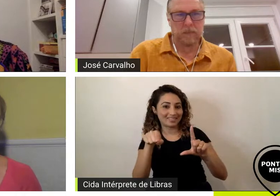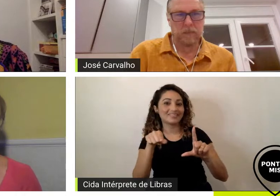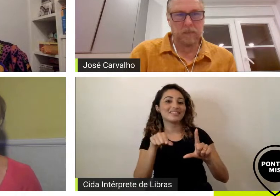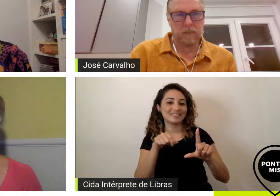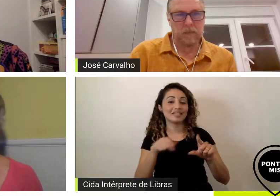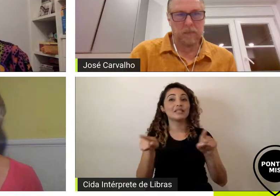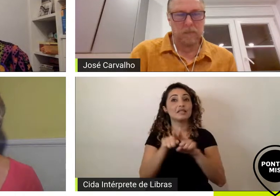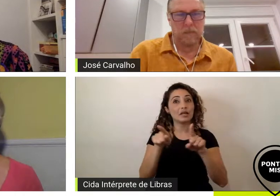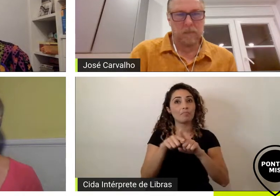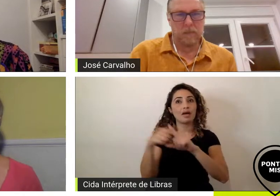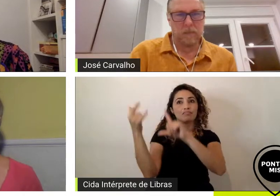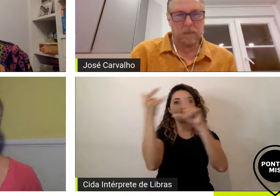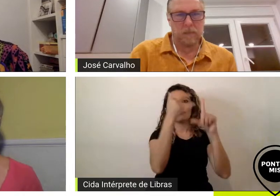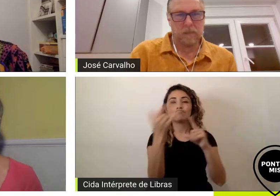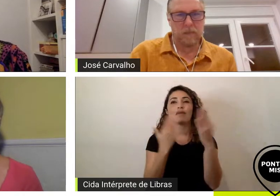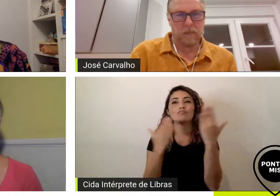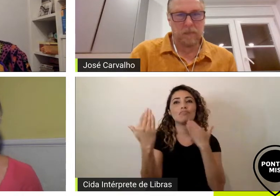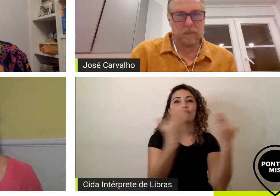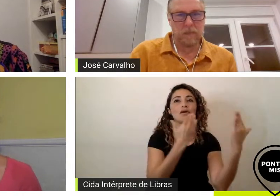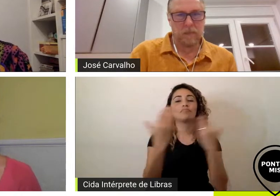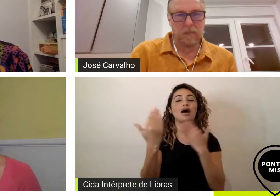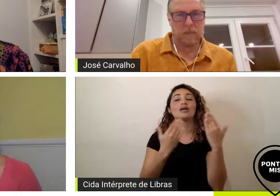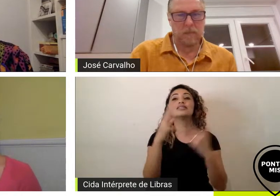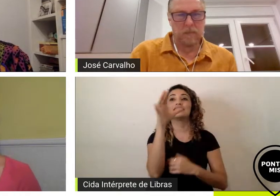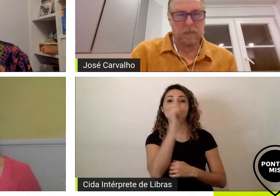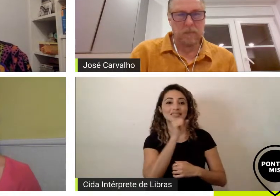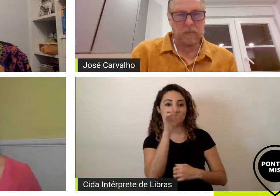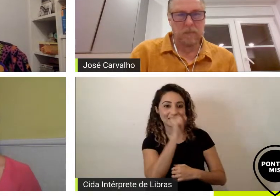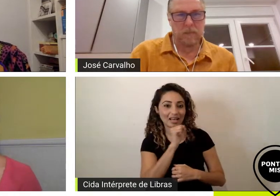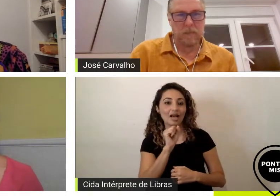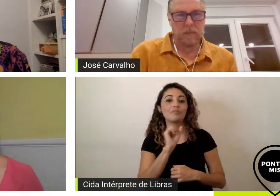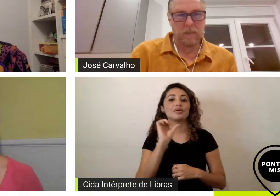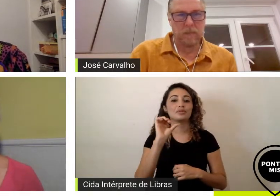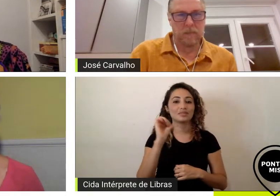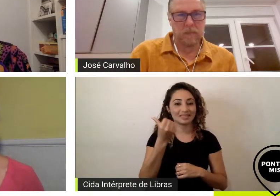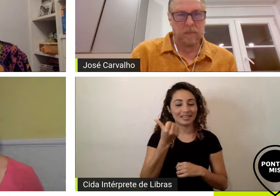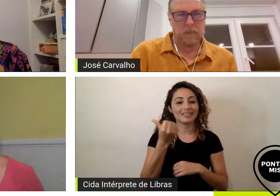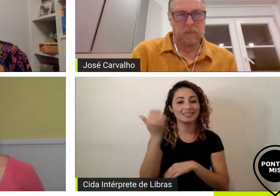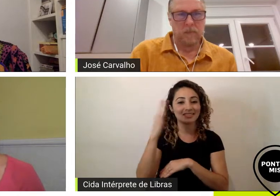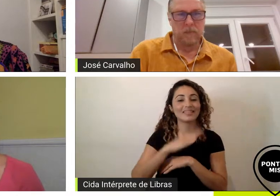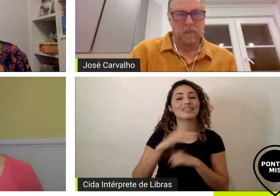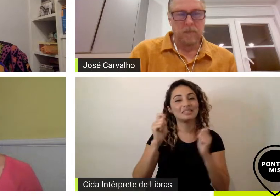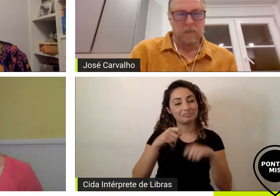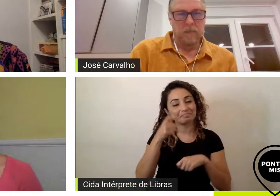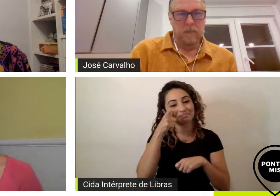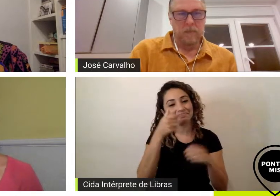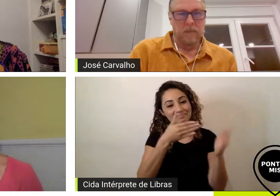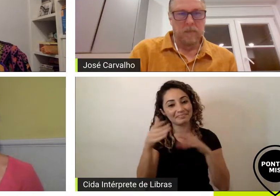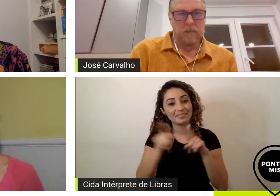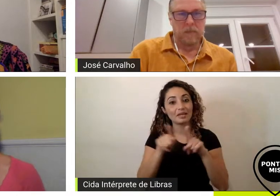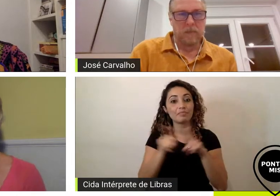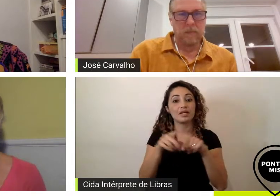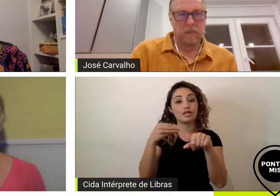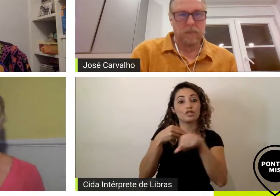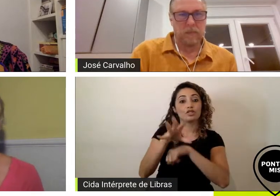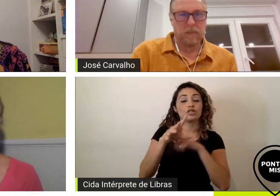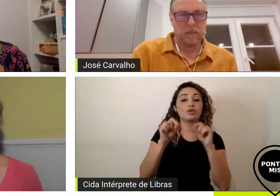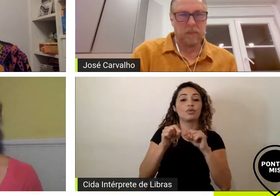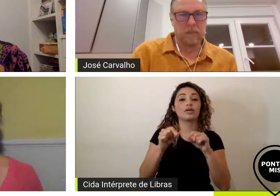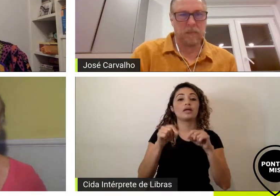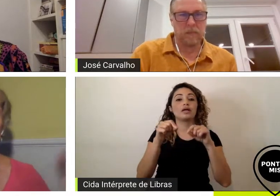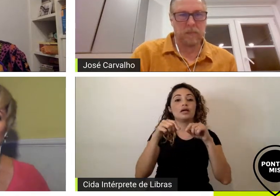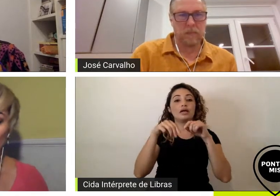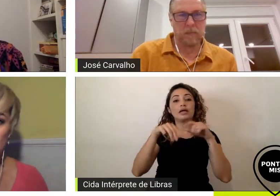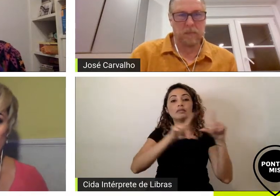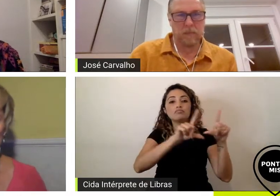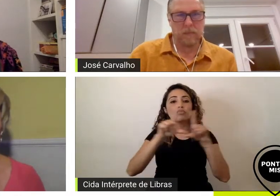-papo aqui às 18 horas no sábado outra coisa muito legal que eu vou dar de indicação é a exposição Portinari para todos que está